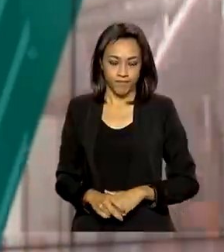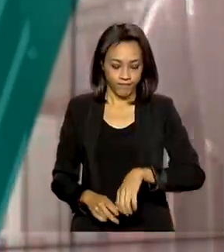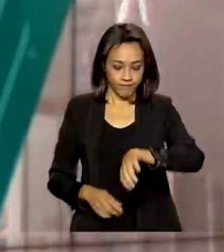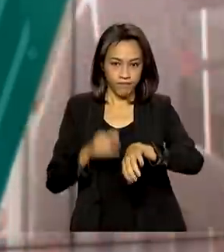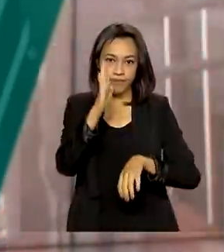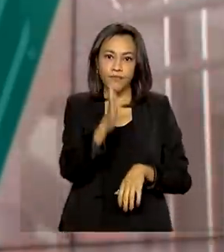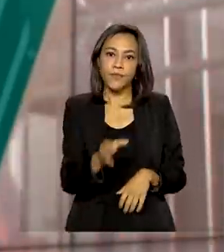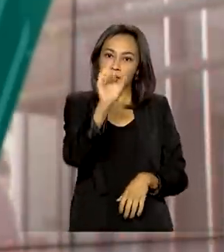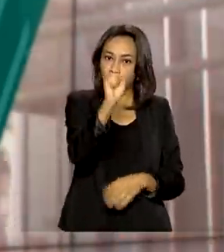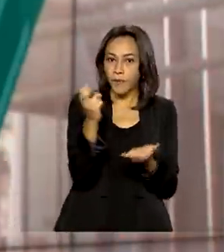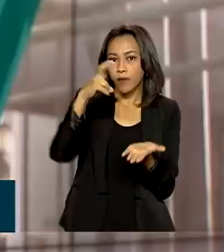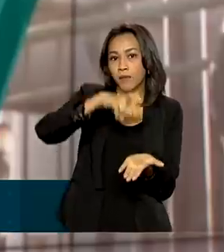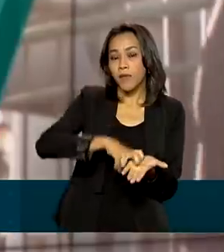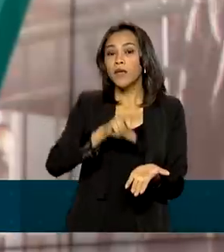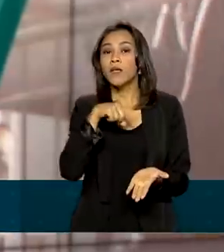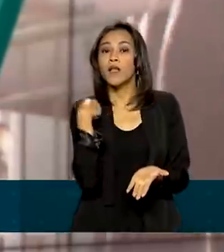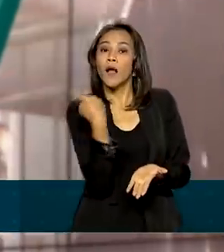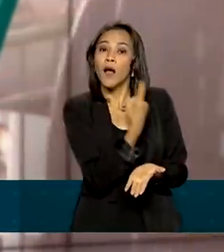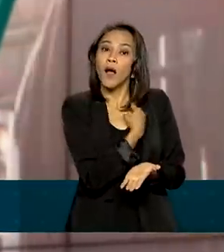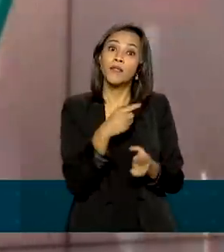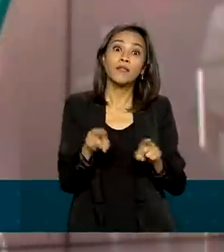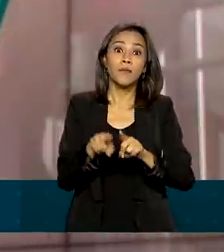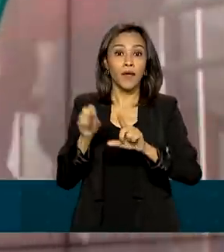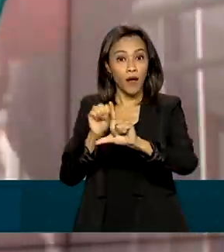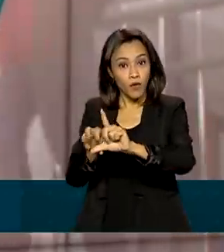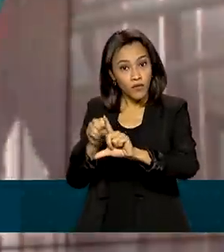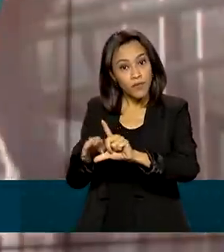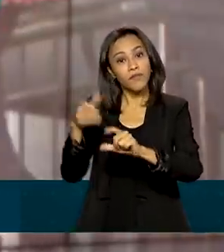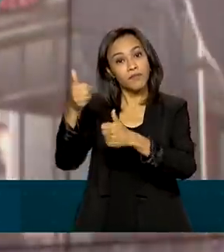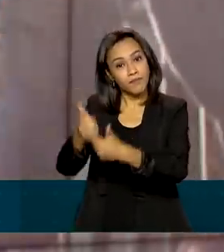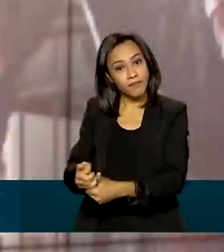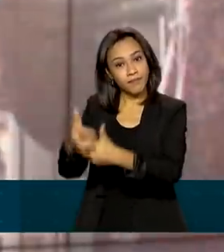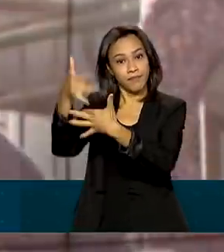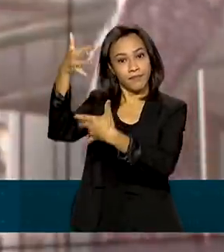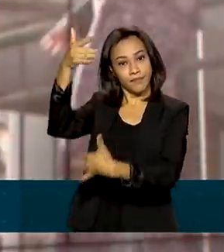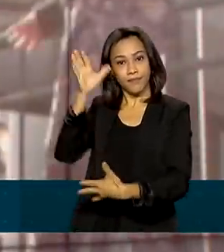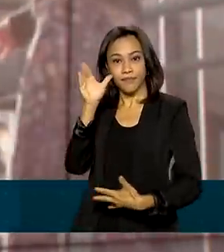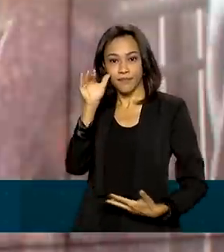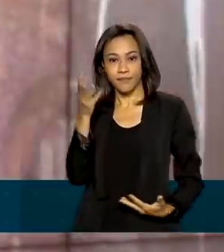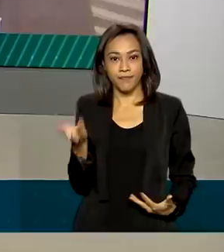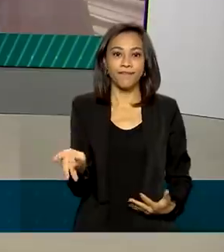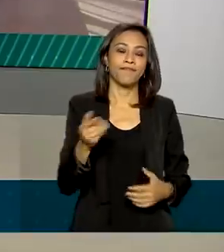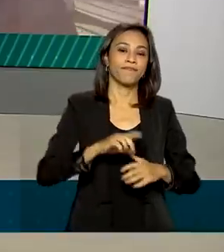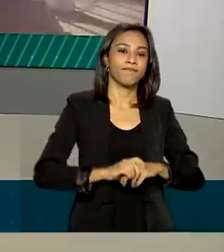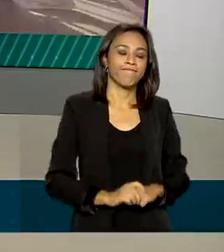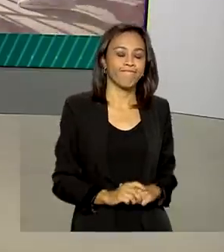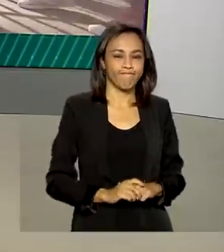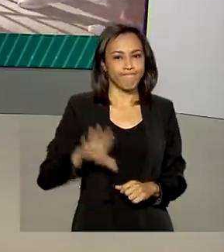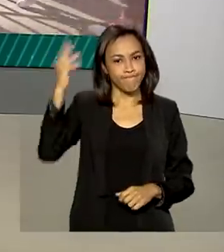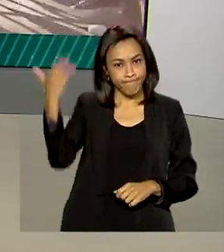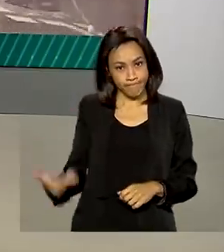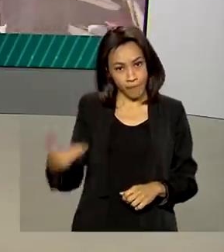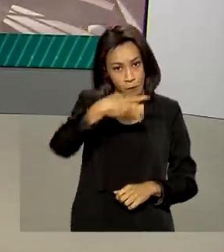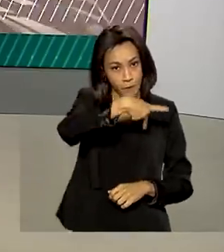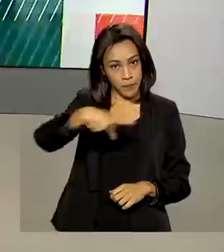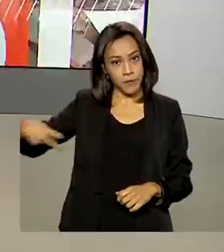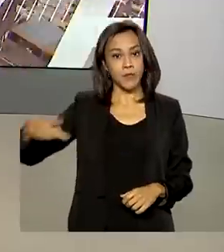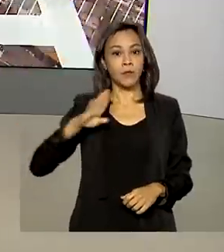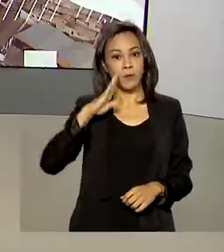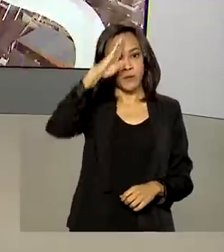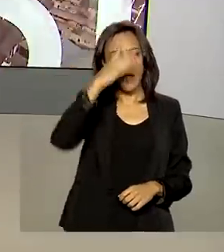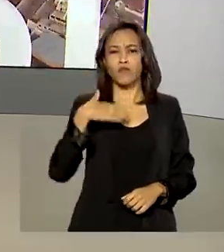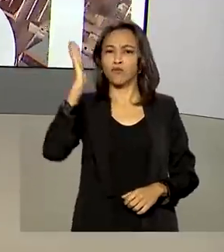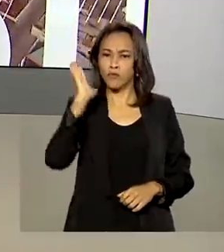São 8 horas da manhã e estamos ao vivo também pelas redes sociais. O presidente Jair Bolsonaro